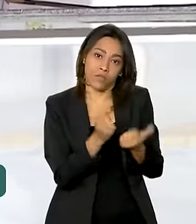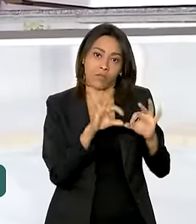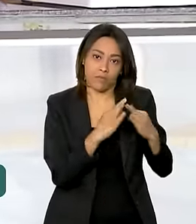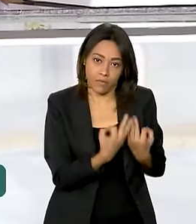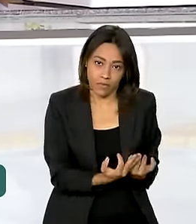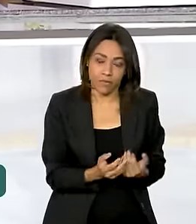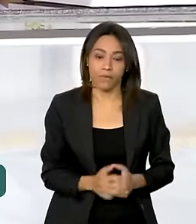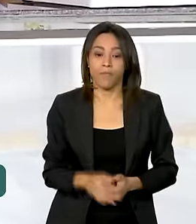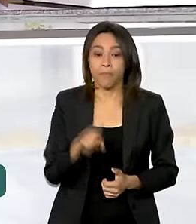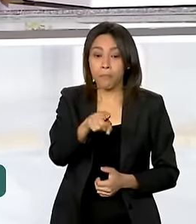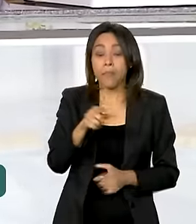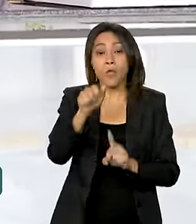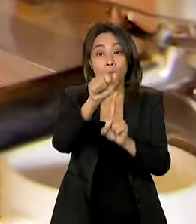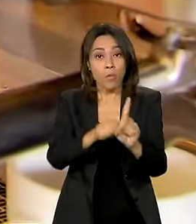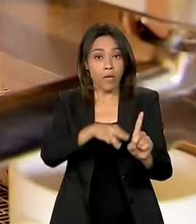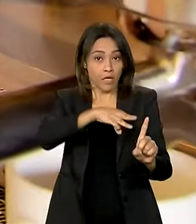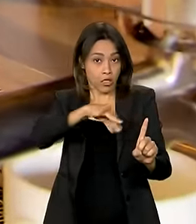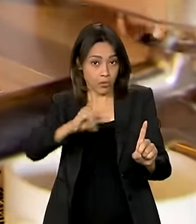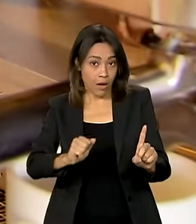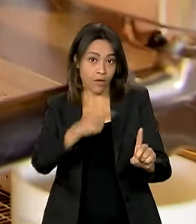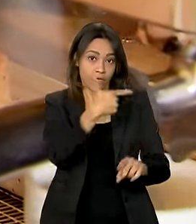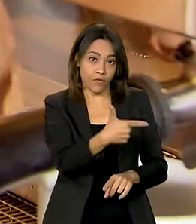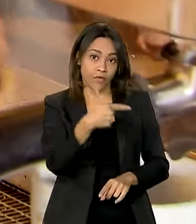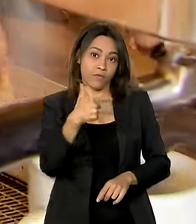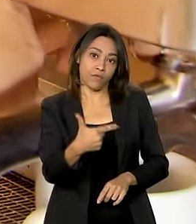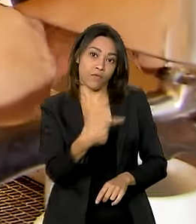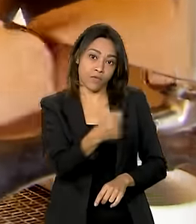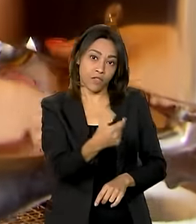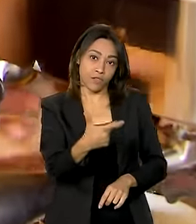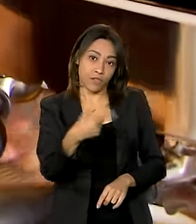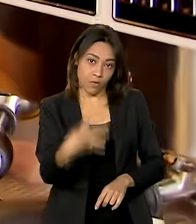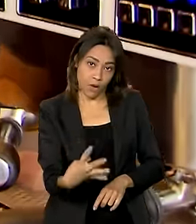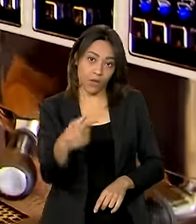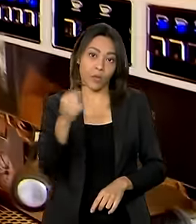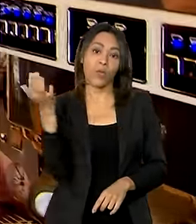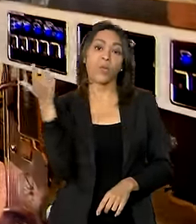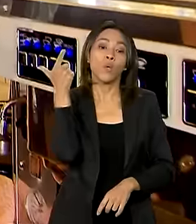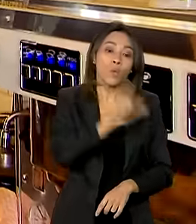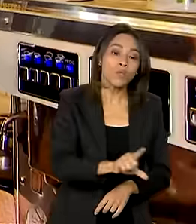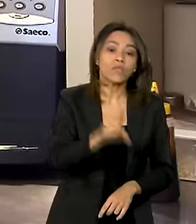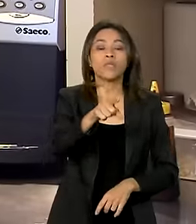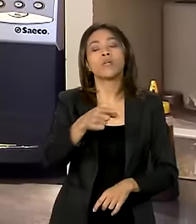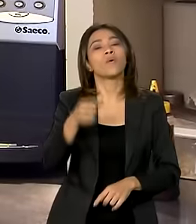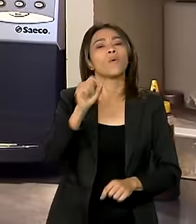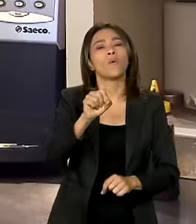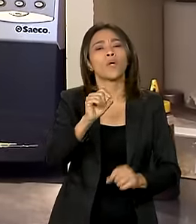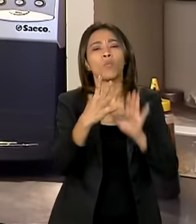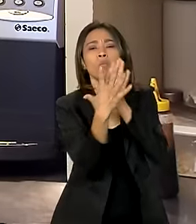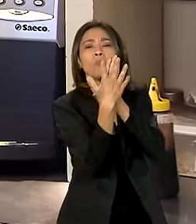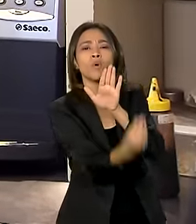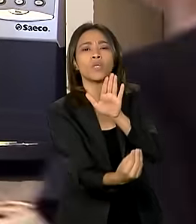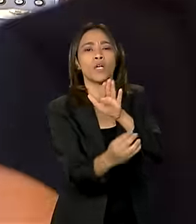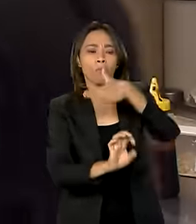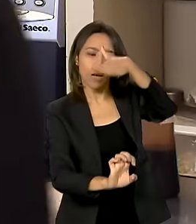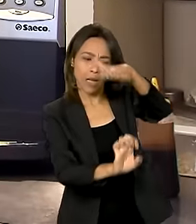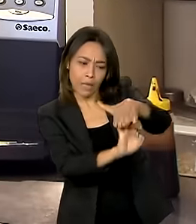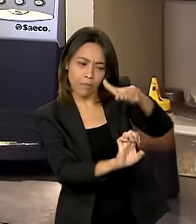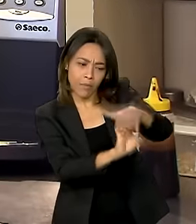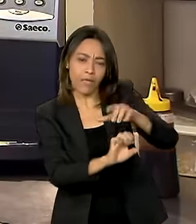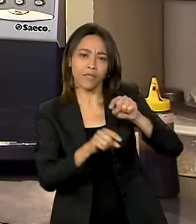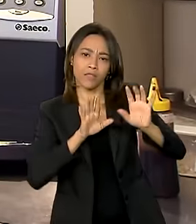Em maio de 2024, o programa ganhou uma versão para pequenas empresas. O chamado programa